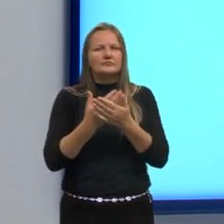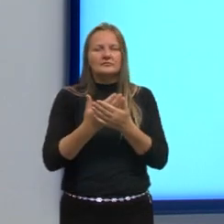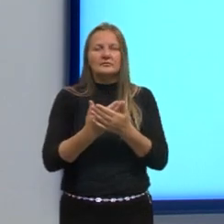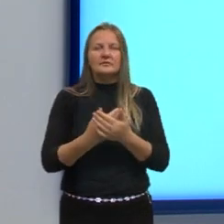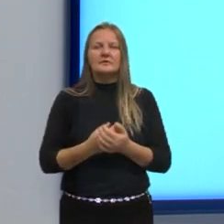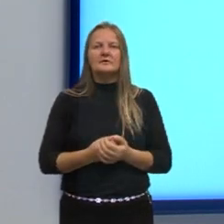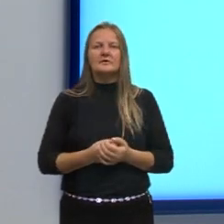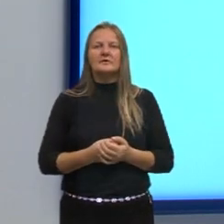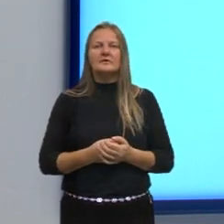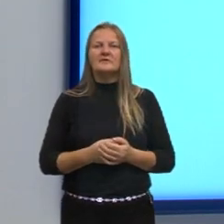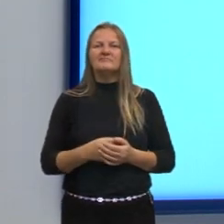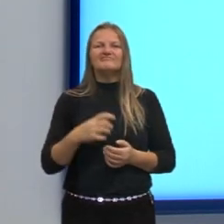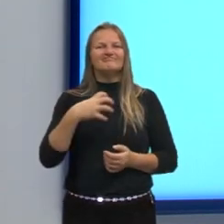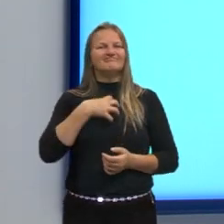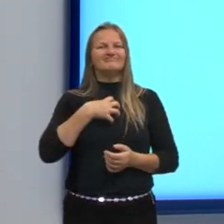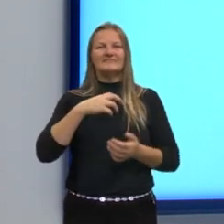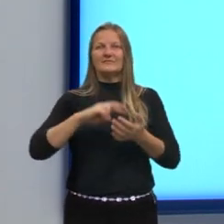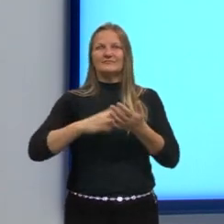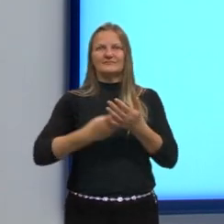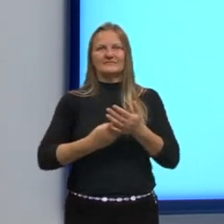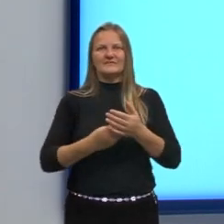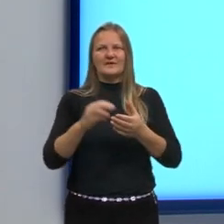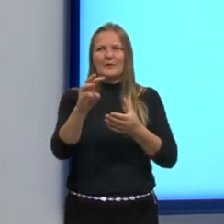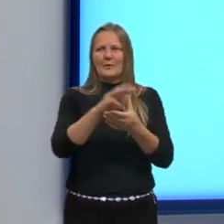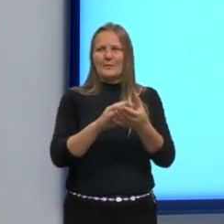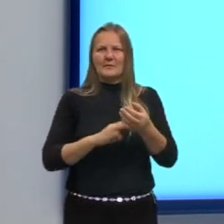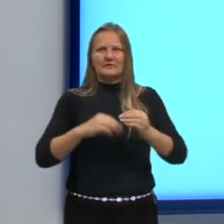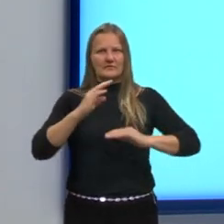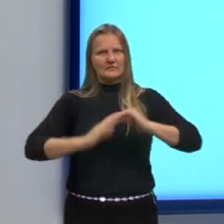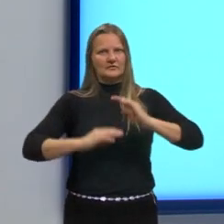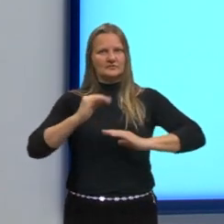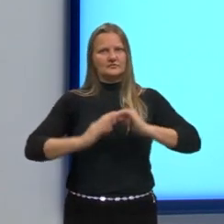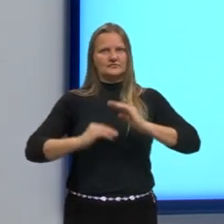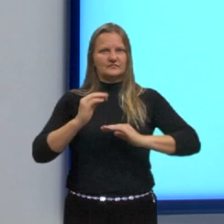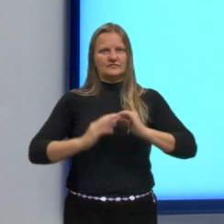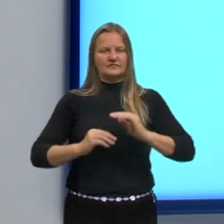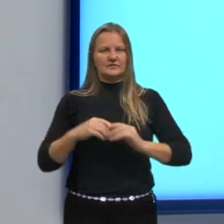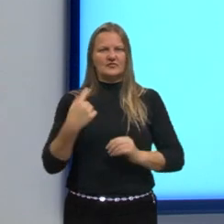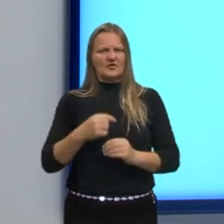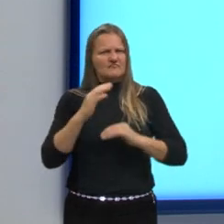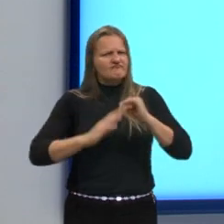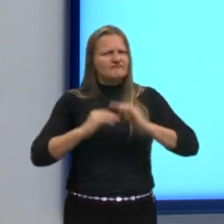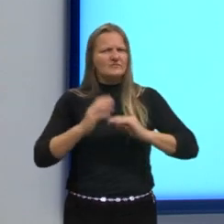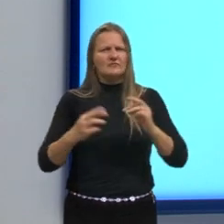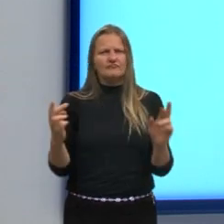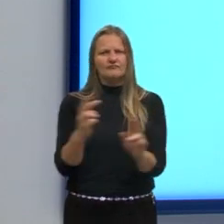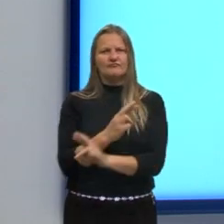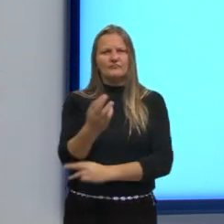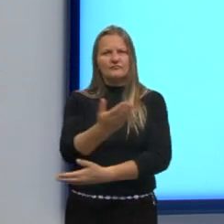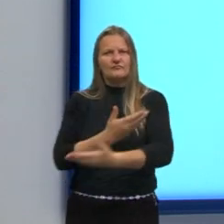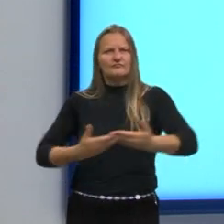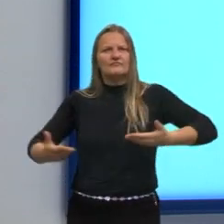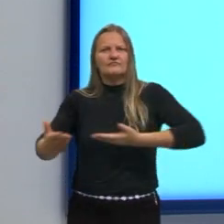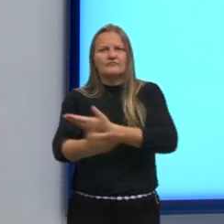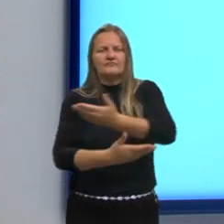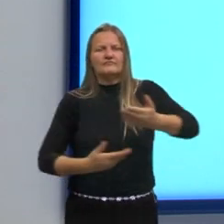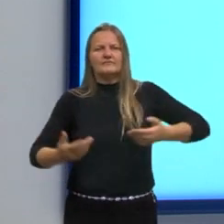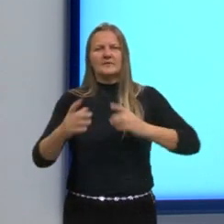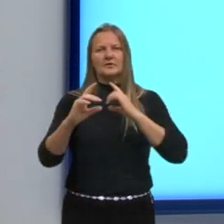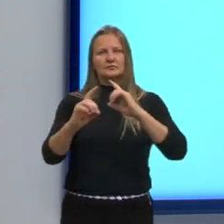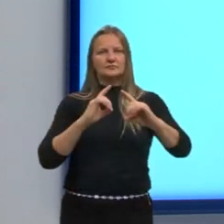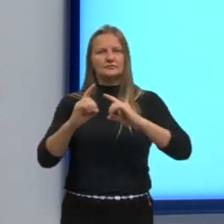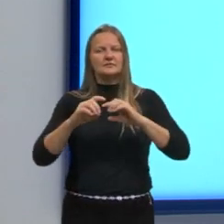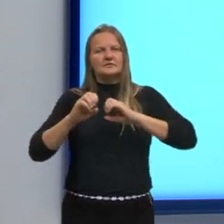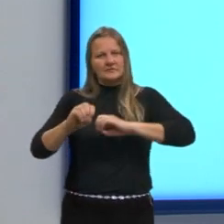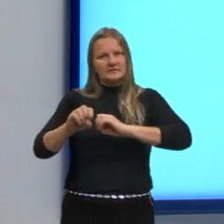menos resultado do que as metodologias ativas e interativas, como discutir e